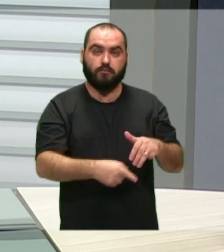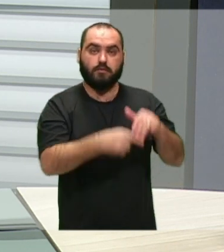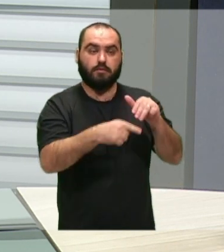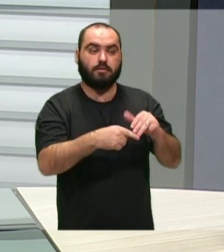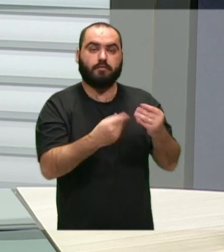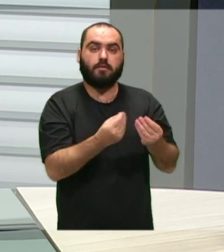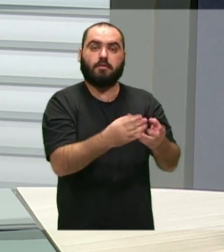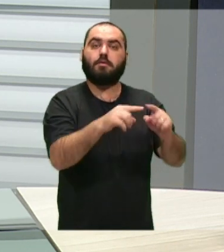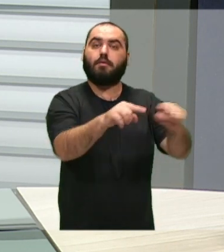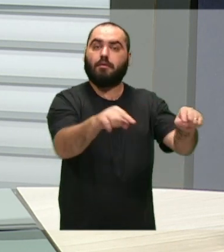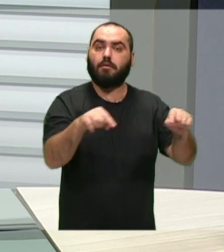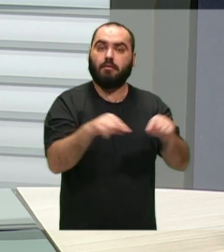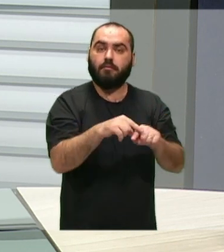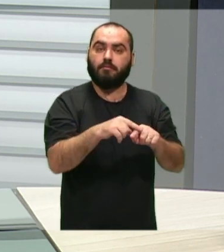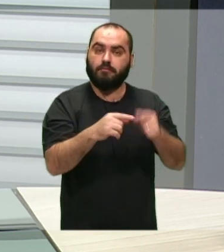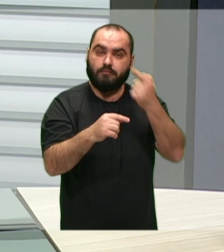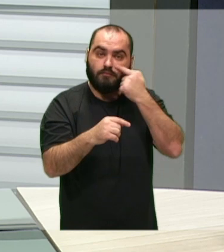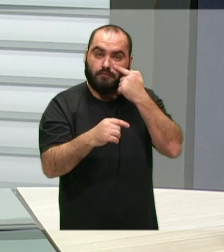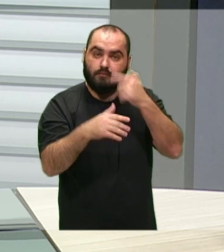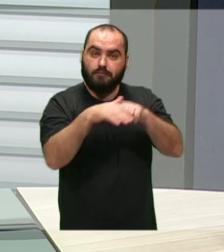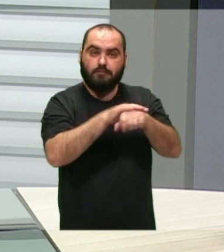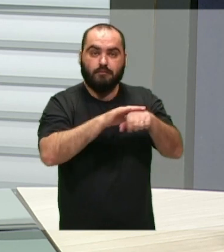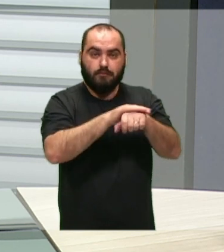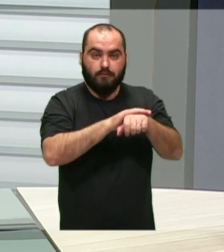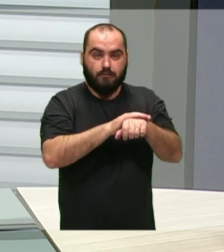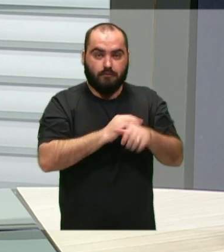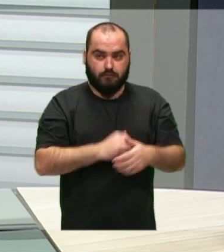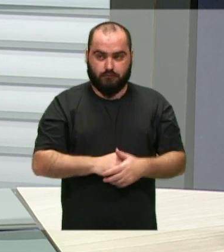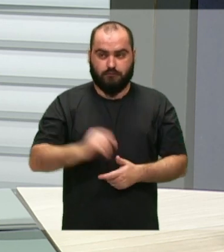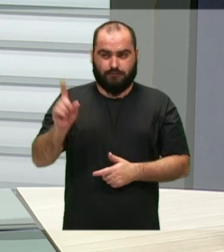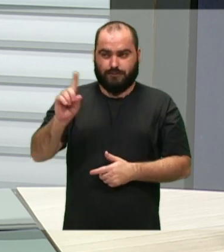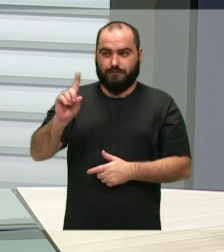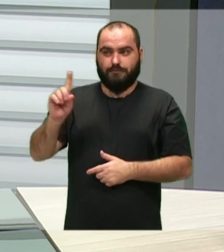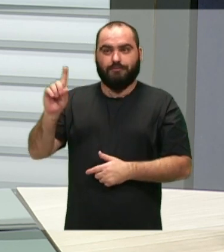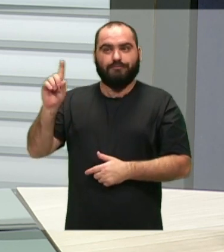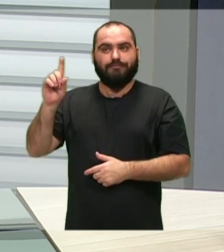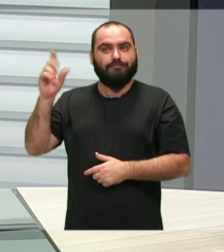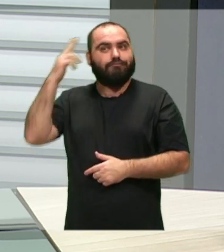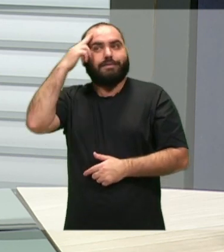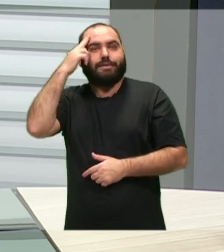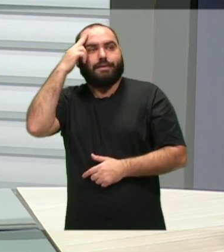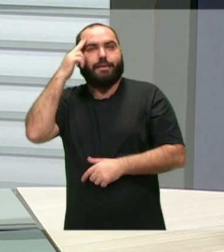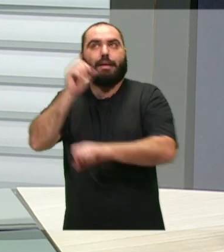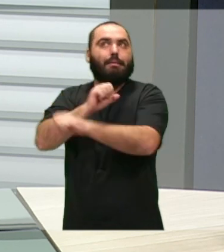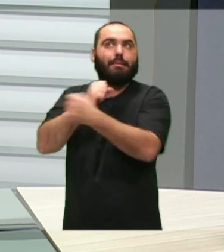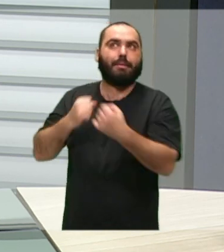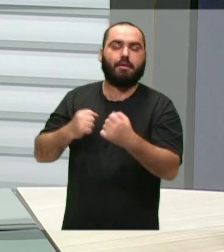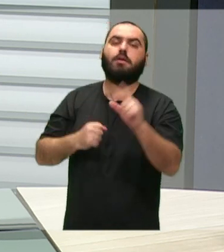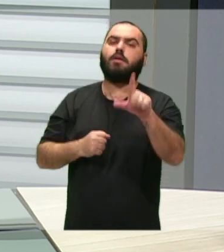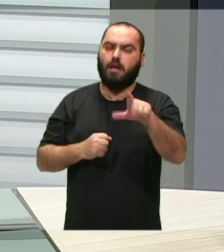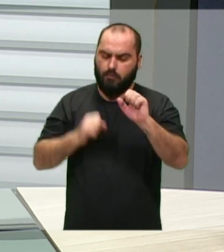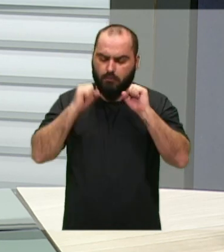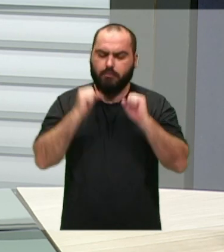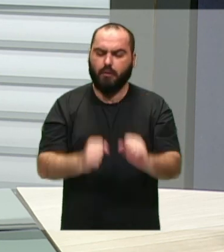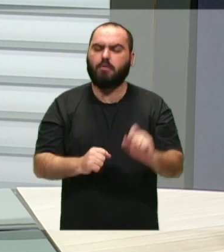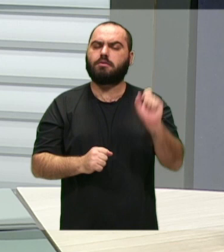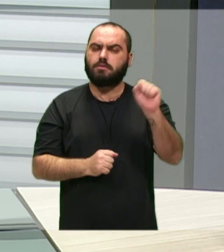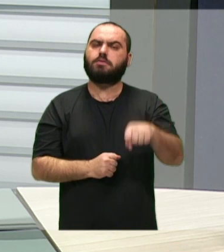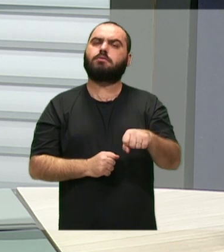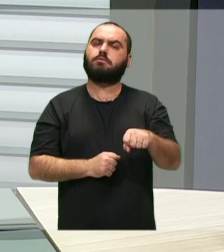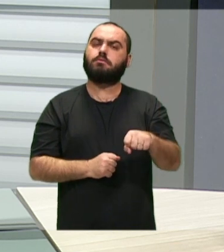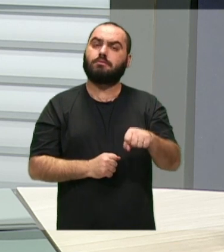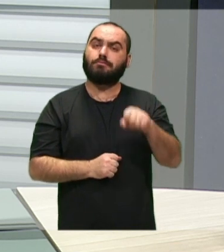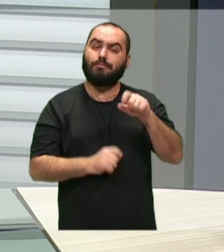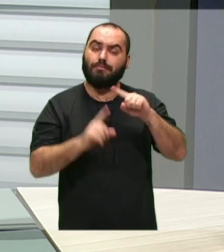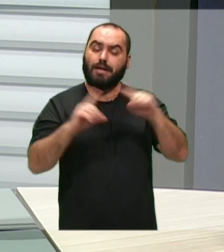estimular e fomentar esse debate. É possível, não é um sonho, quem vê de fora pode achar que é impossível, mas eu quero aqui, o que me faz a gente começar agora,